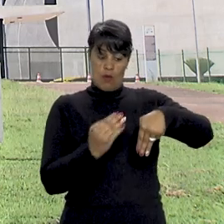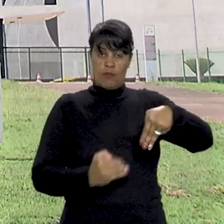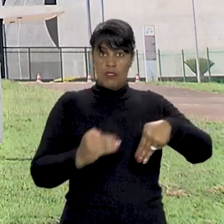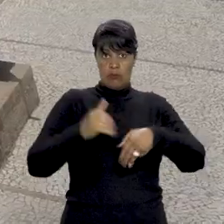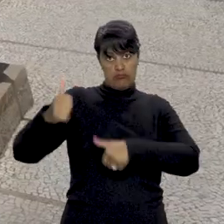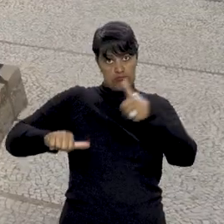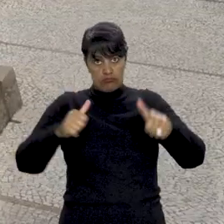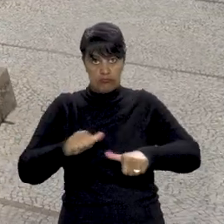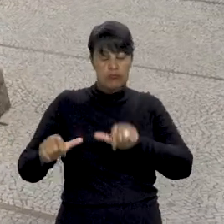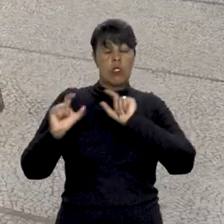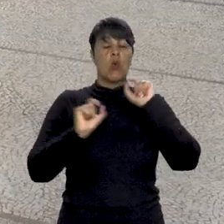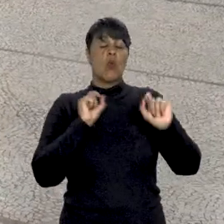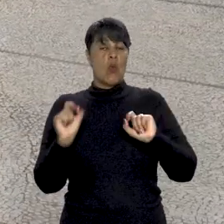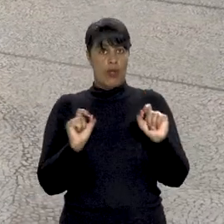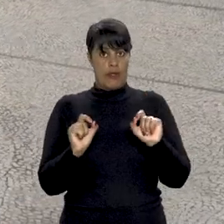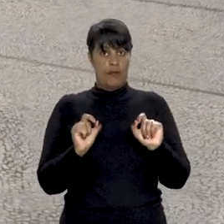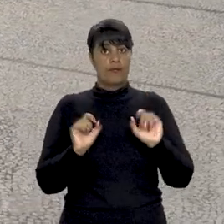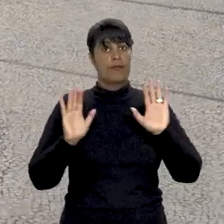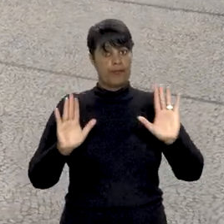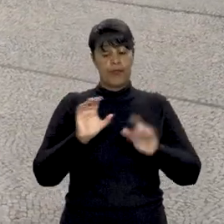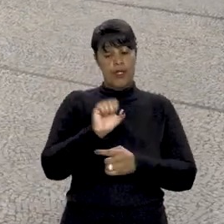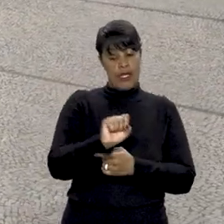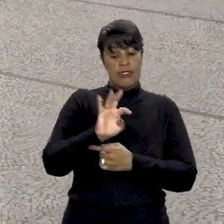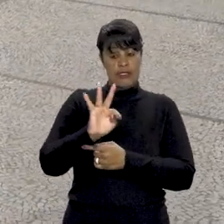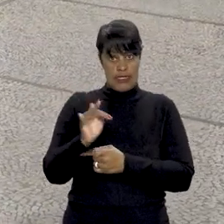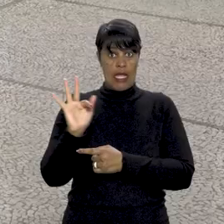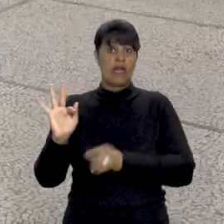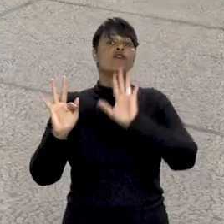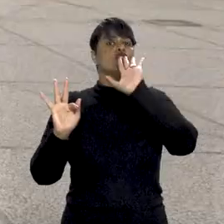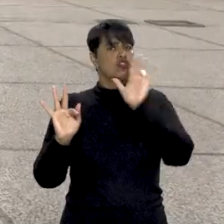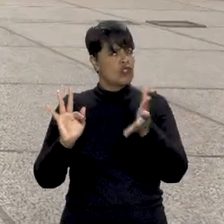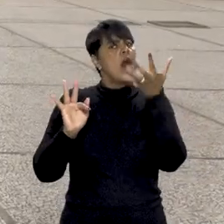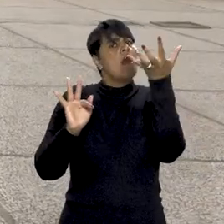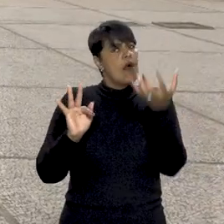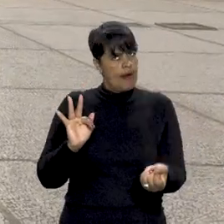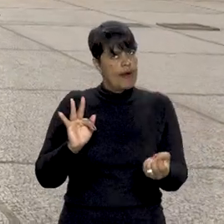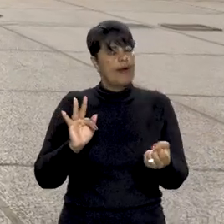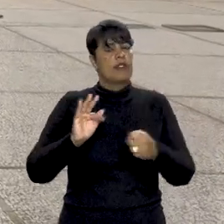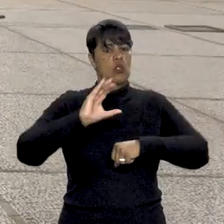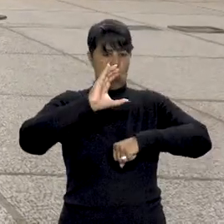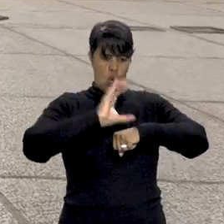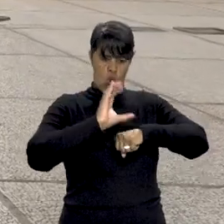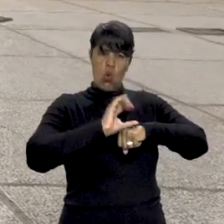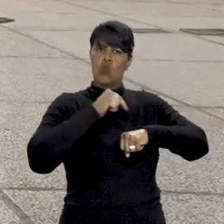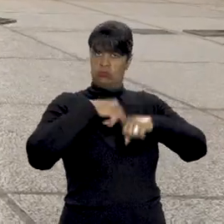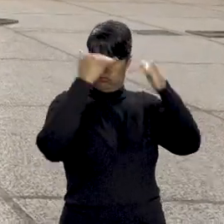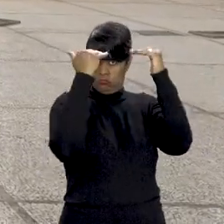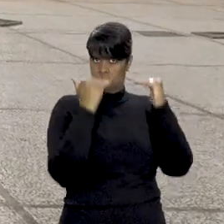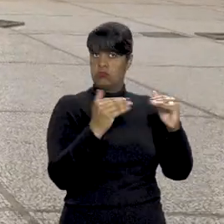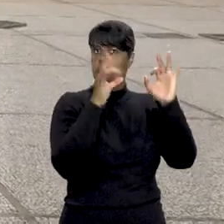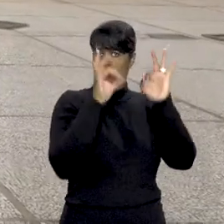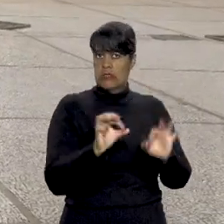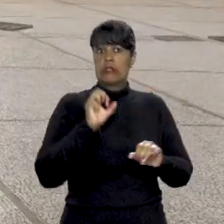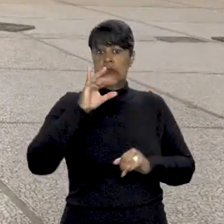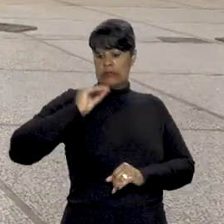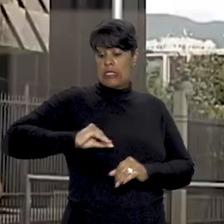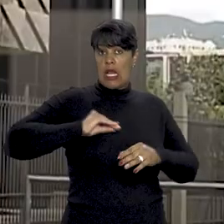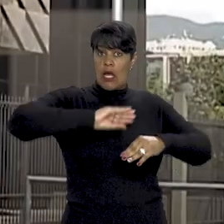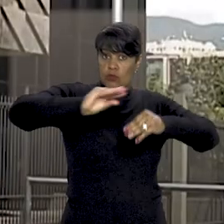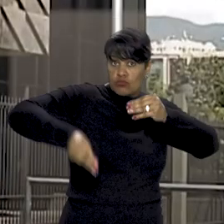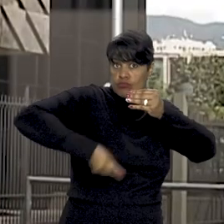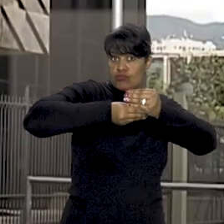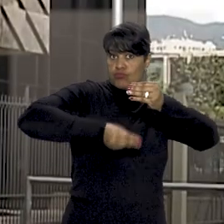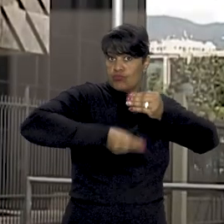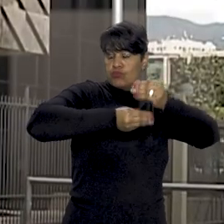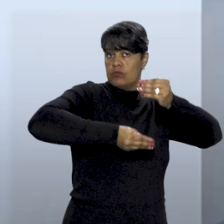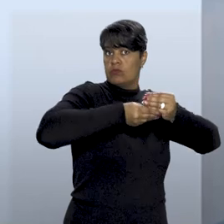fundamentos, que o próprio Supremo Tribunal Federal reconheceu a constitucionalidade da acumulação das funções de ministro de Estado